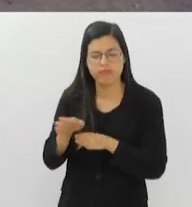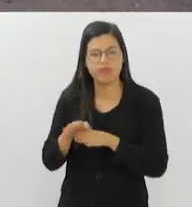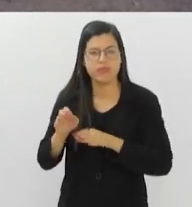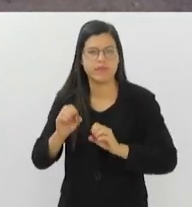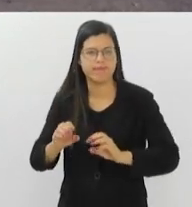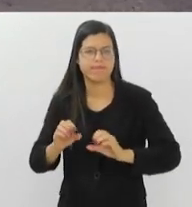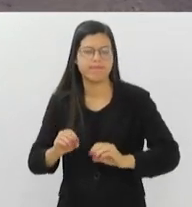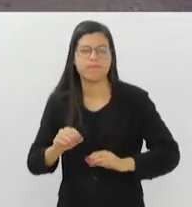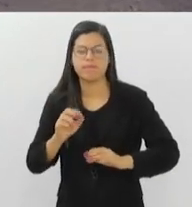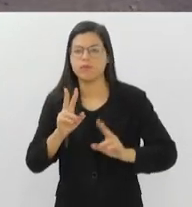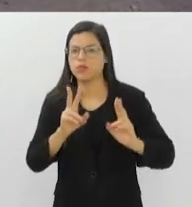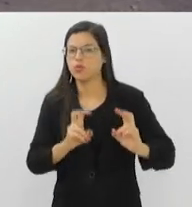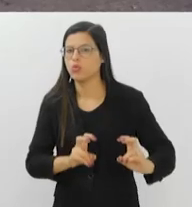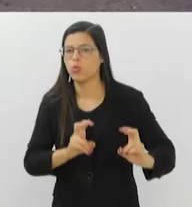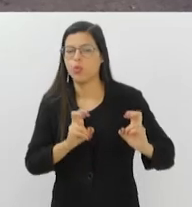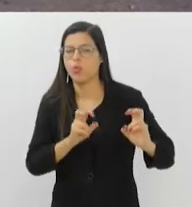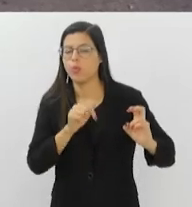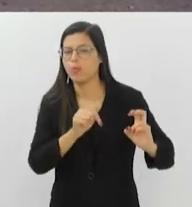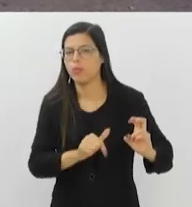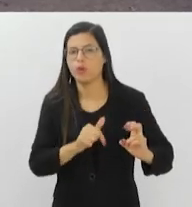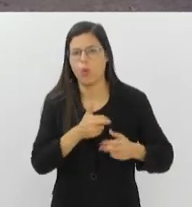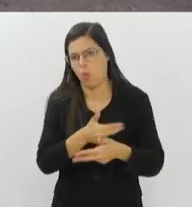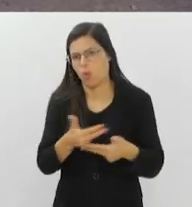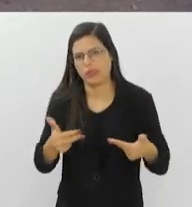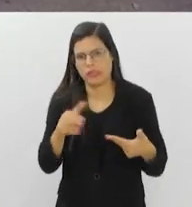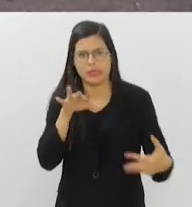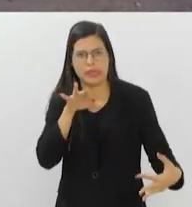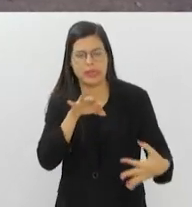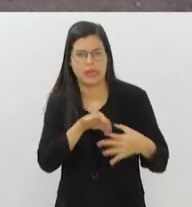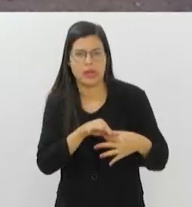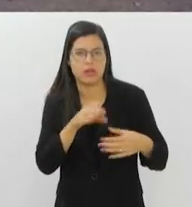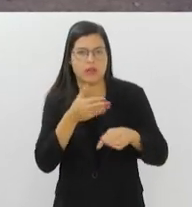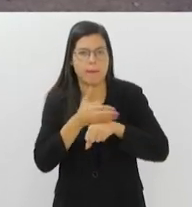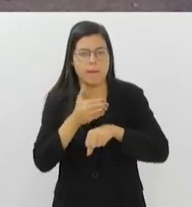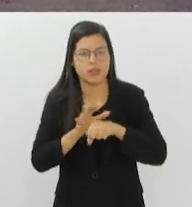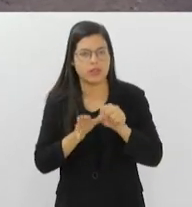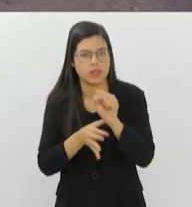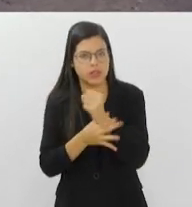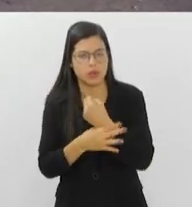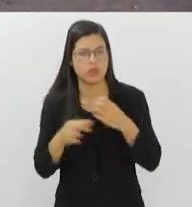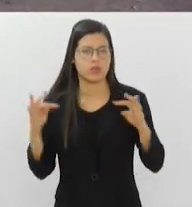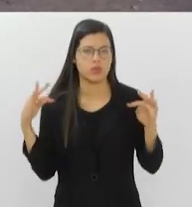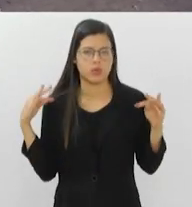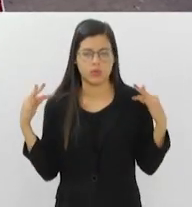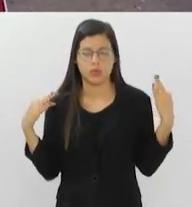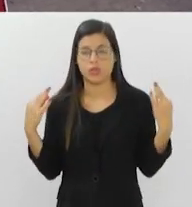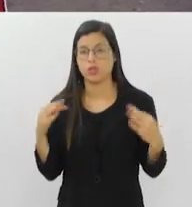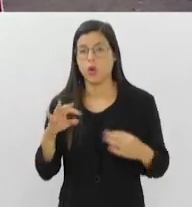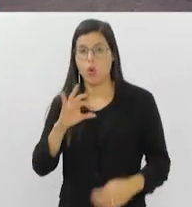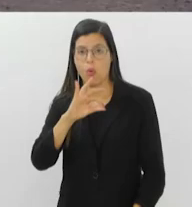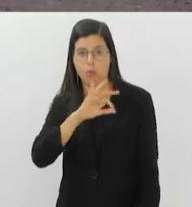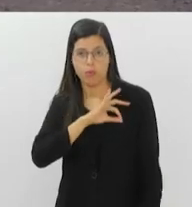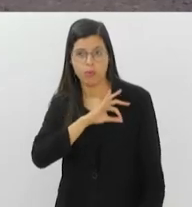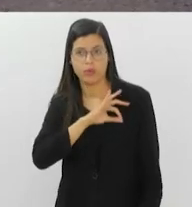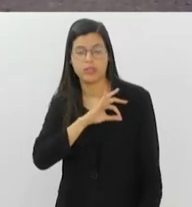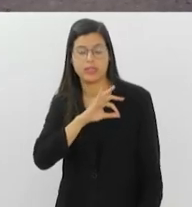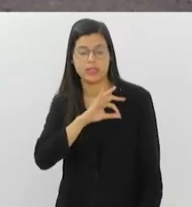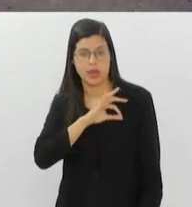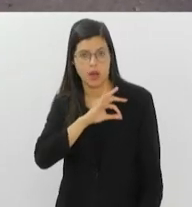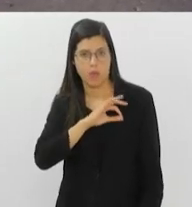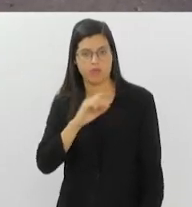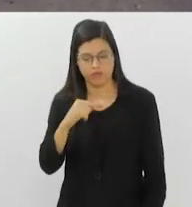abrangem assuntos que são pertinentes à prática de segurança turística, e nosso policial vai até aquele